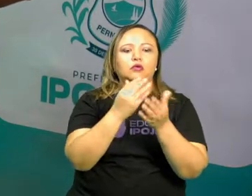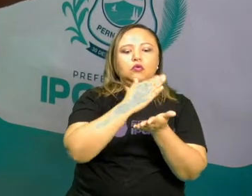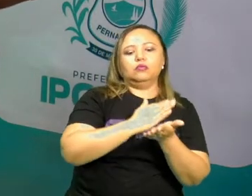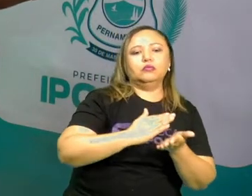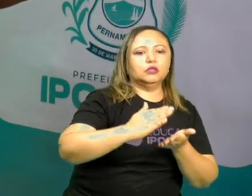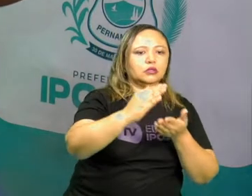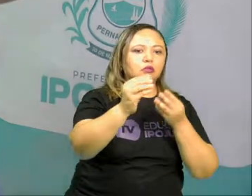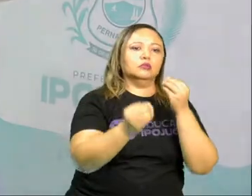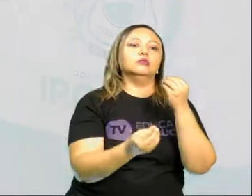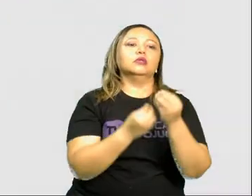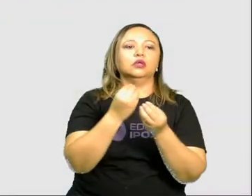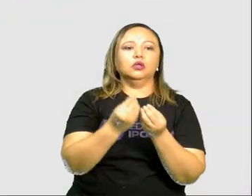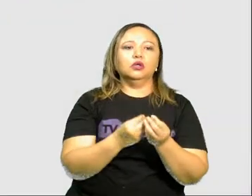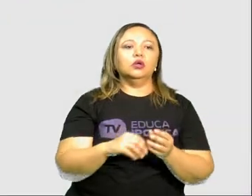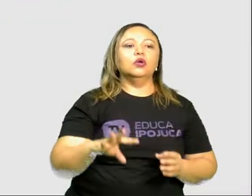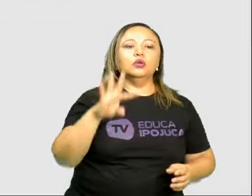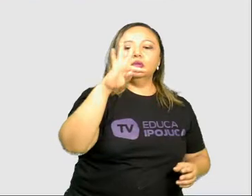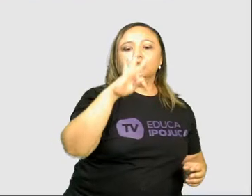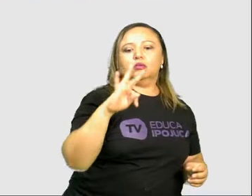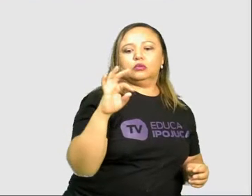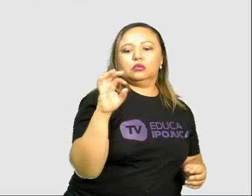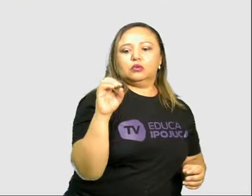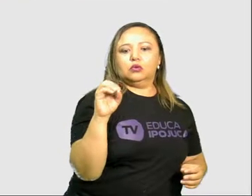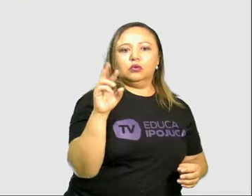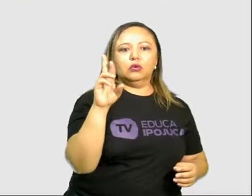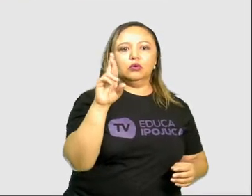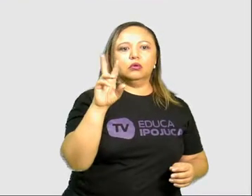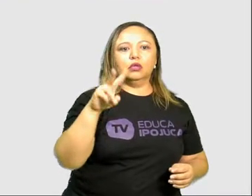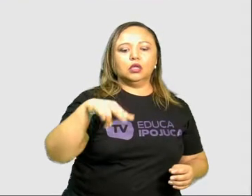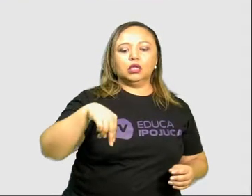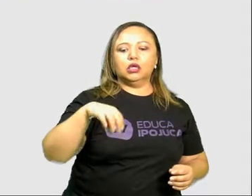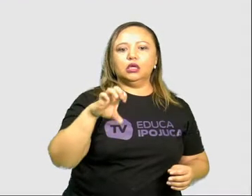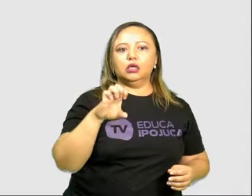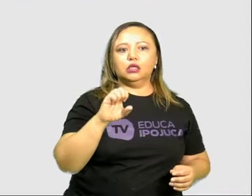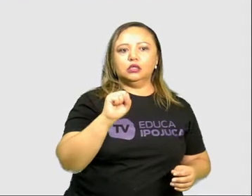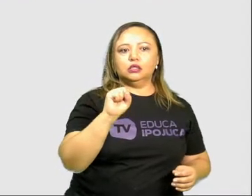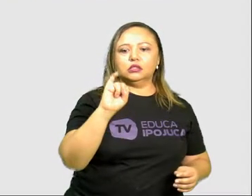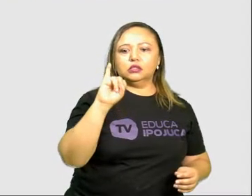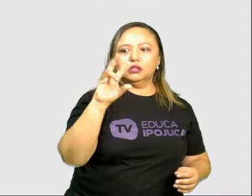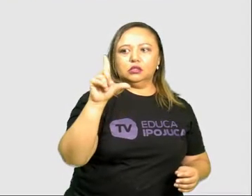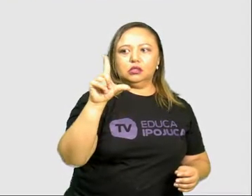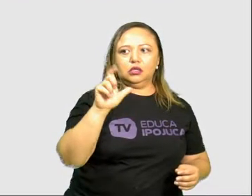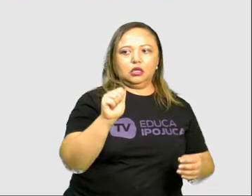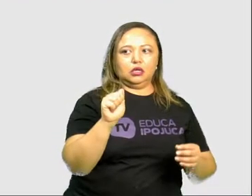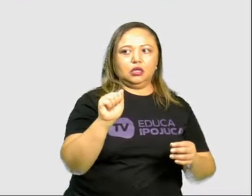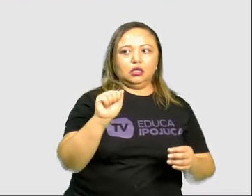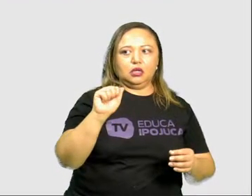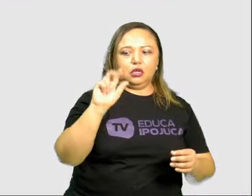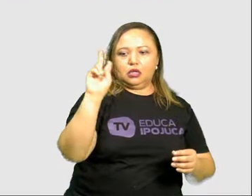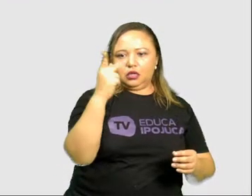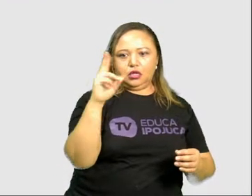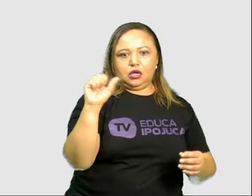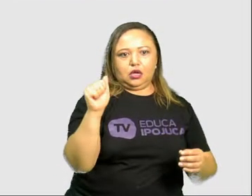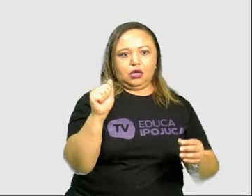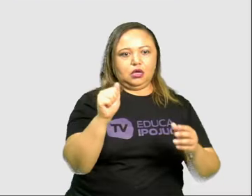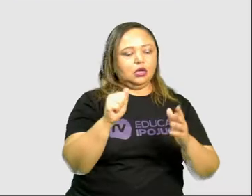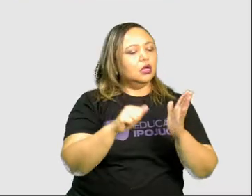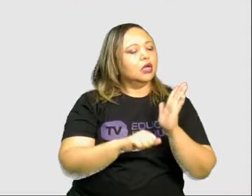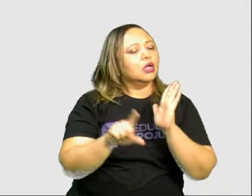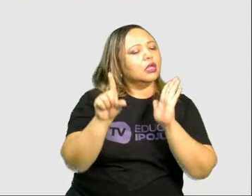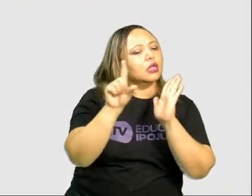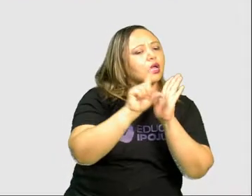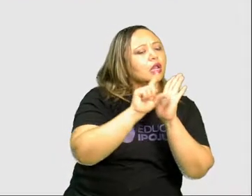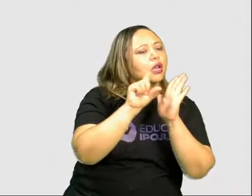o Tratado de Tordesilhas? A gente já falou que os protagonistas dele foi Portugal e Espanha e ele